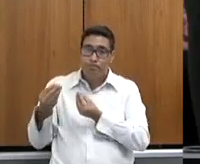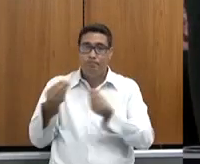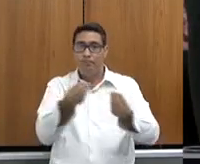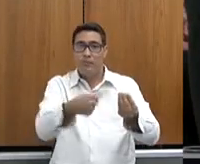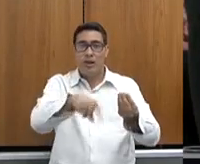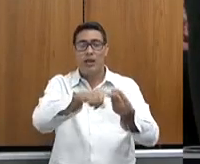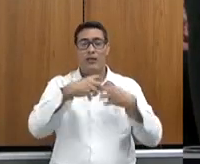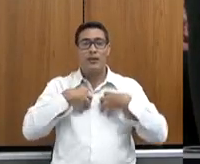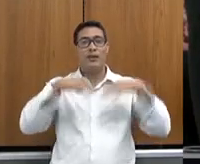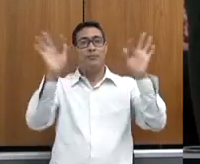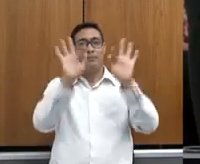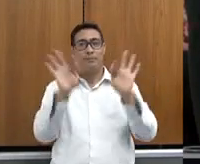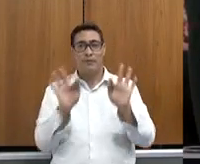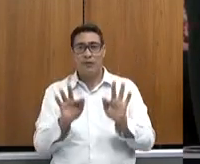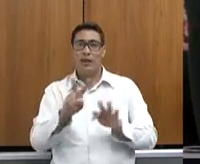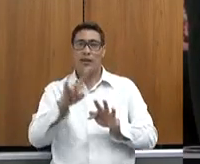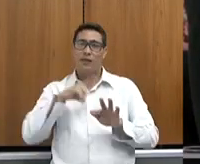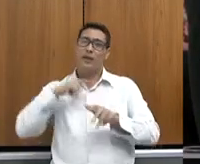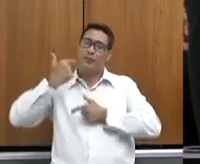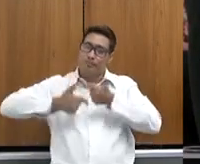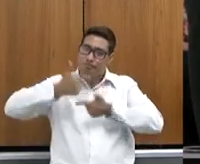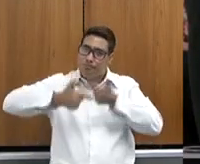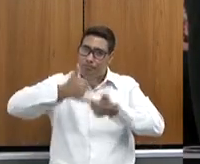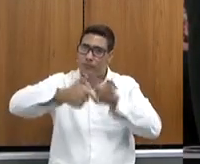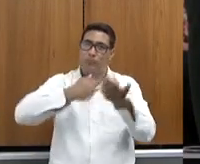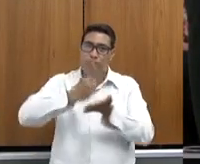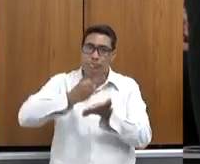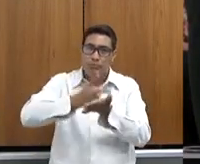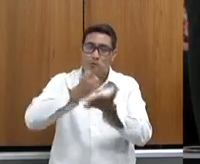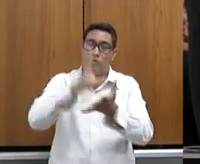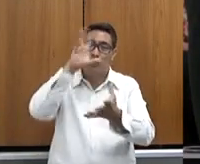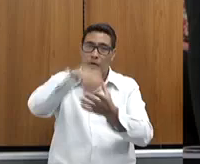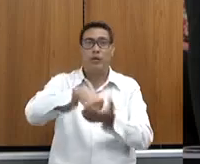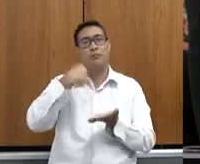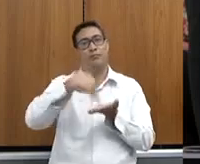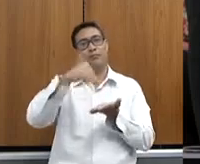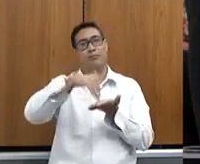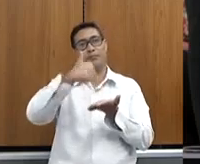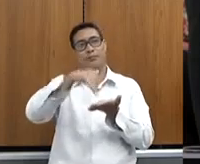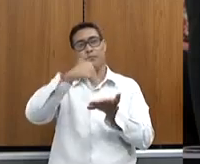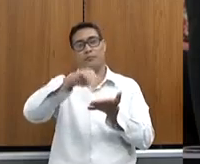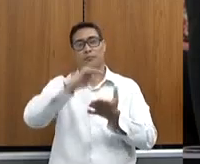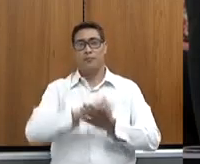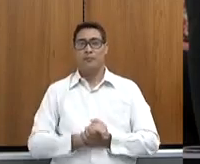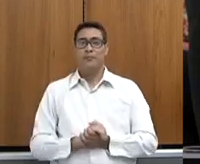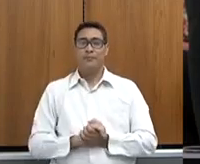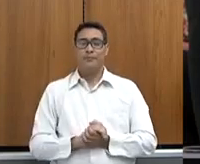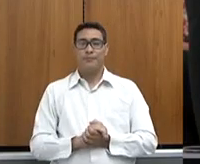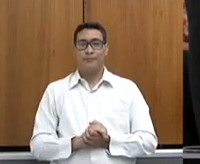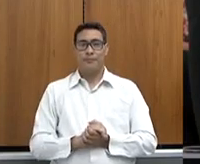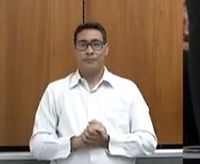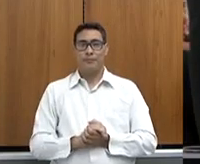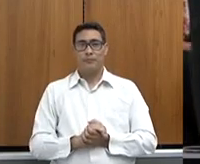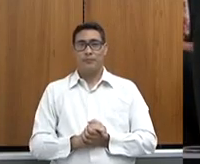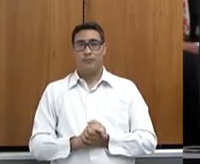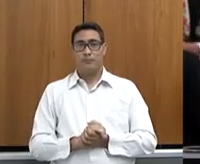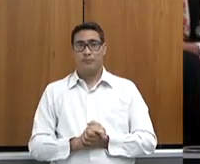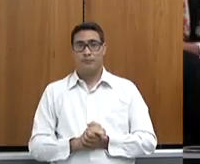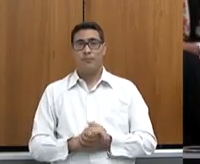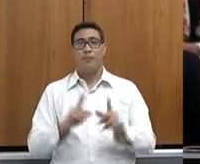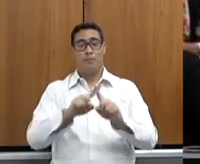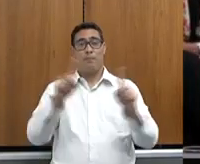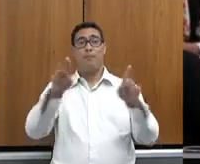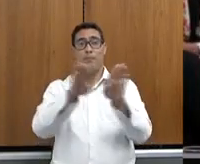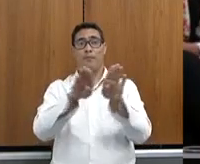um trabalho que vai ter continuidade e prioridade dentro da Secretaria da Agricultura. Pois não? Aqui as ações